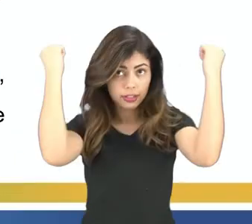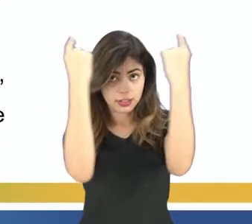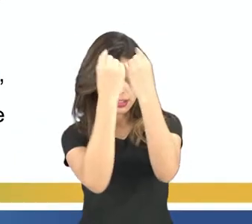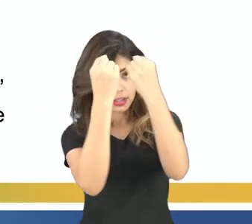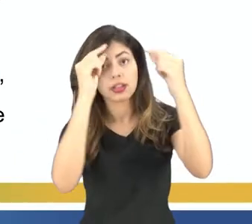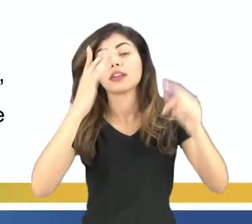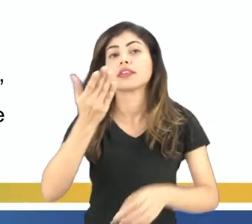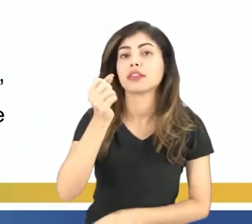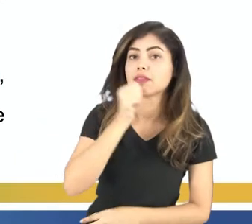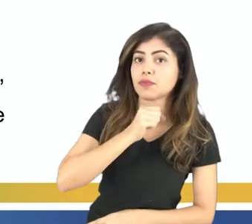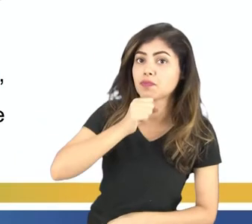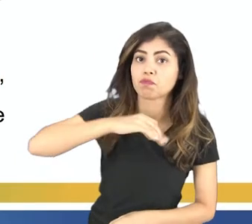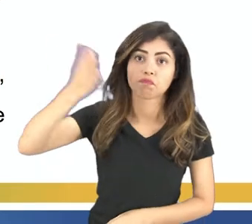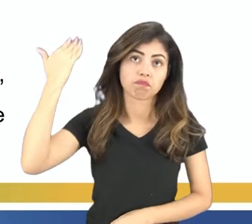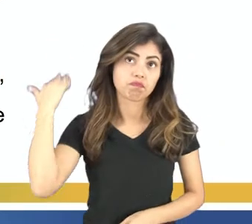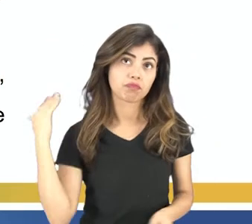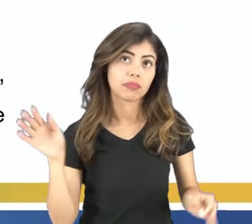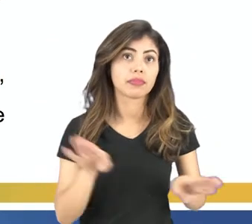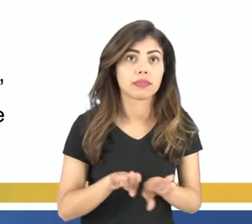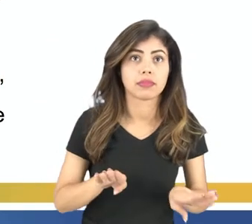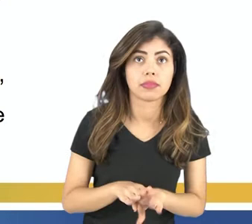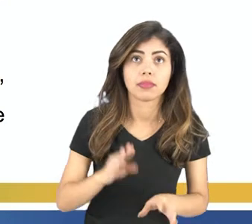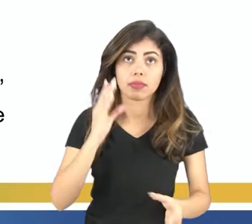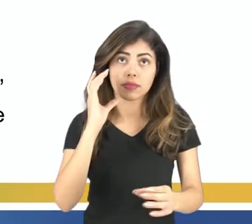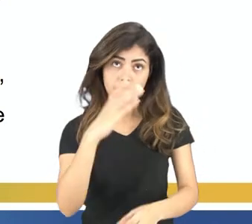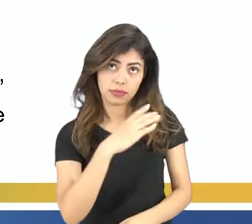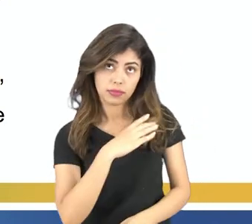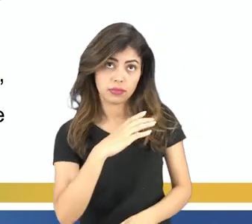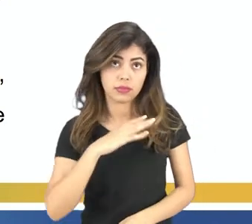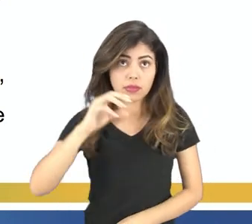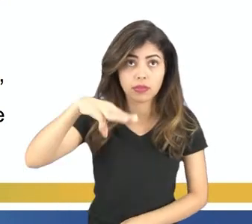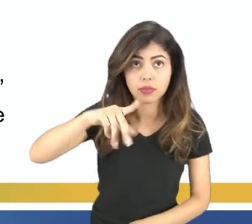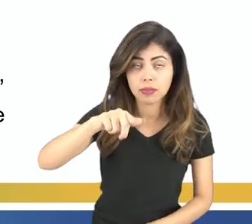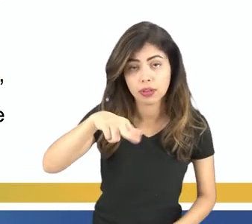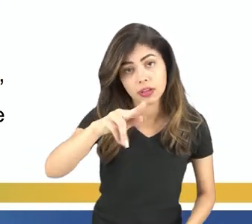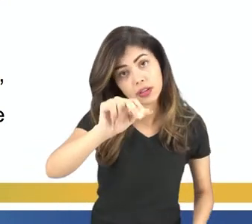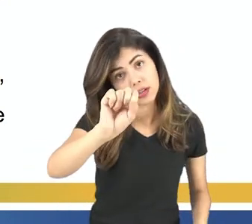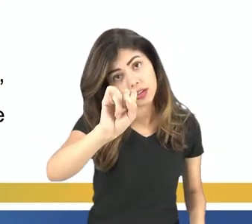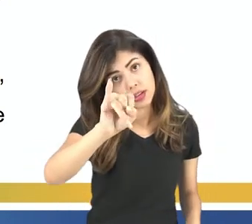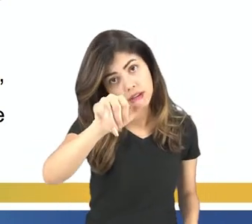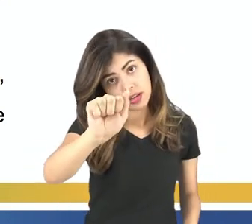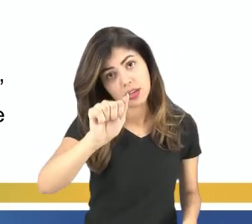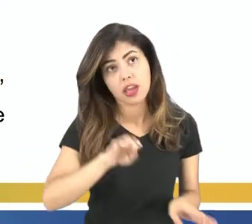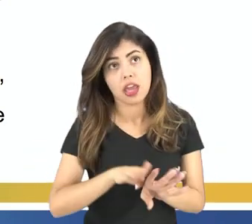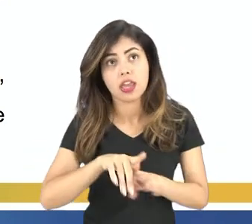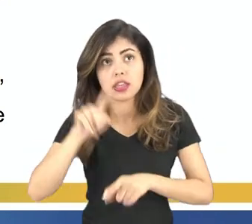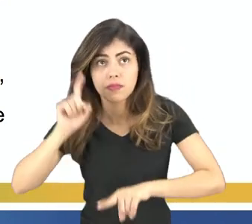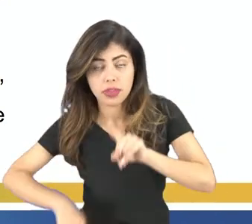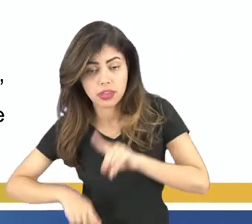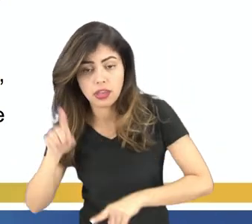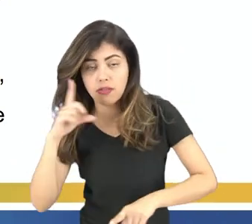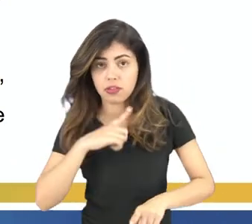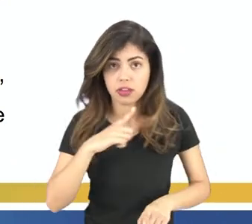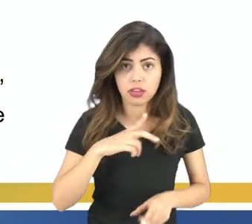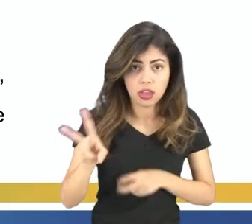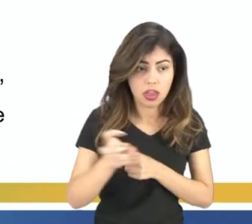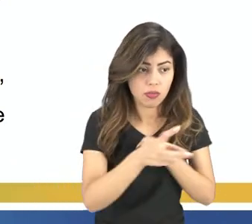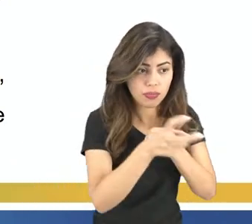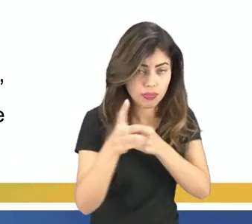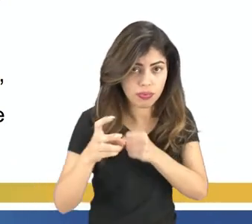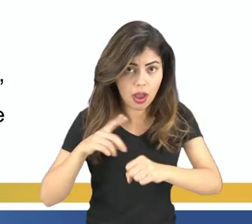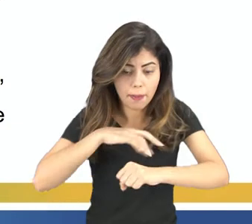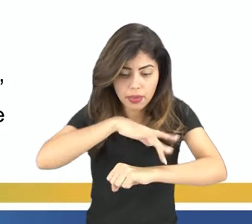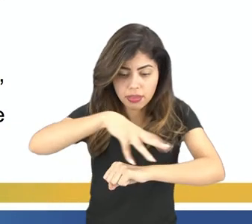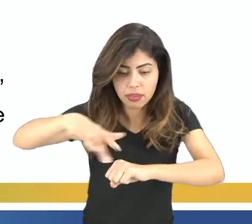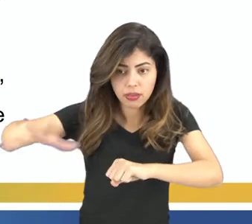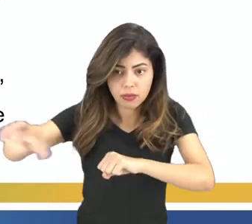em uma cidade que se chamava Magnésia. E por conta do nome da cidade, esse material que tinha capacidade de atrair coisas